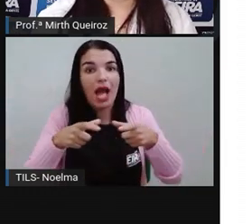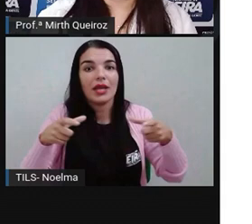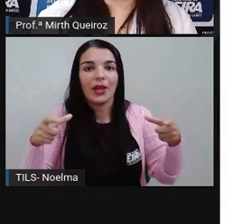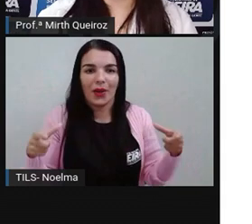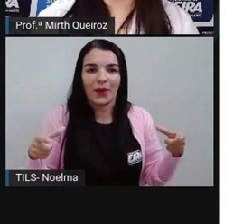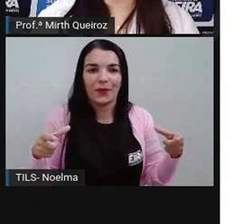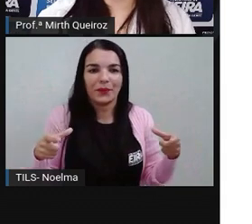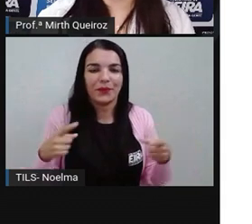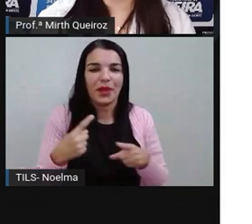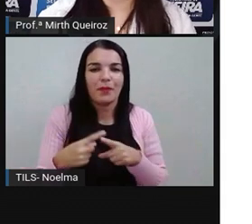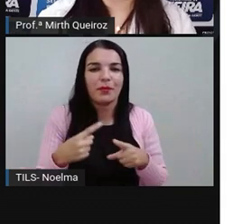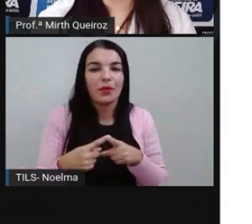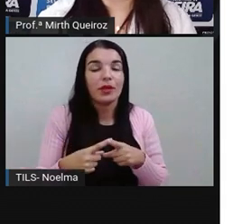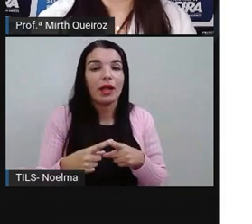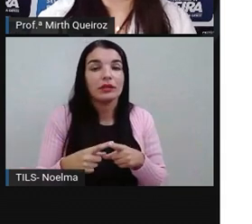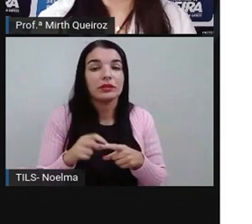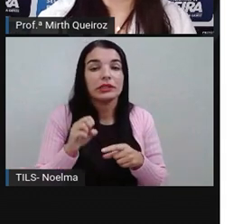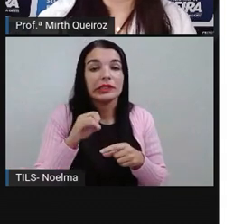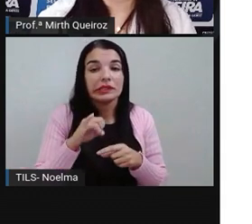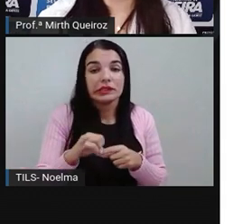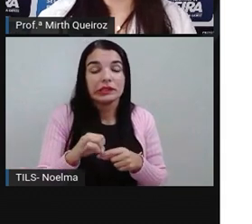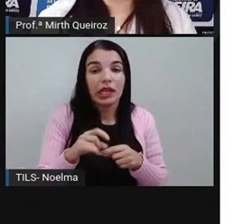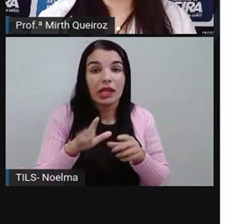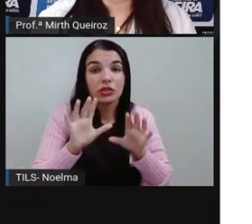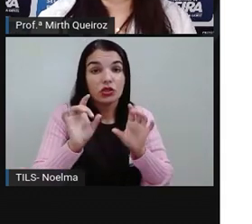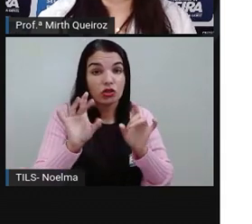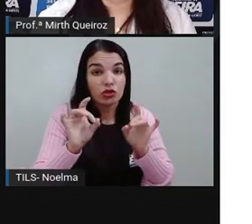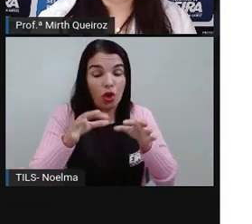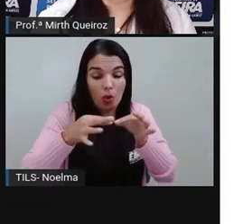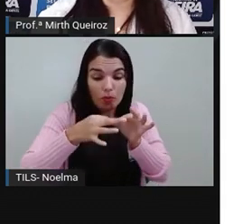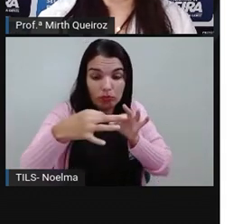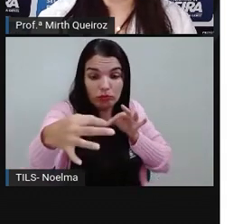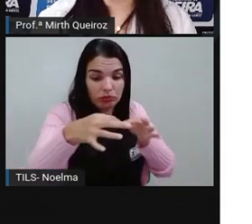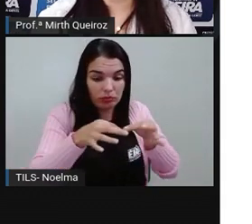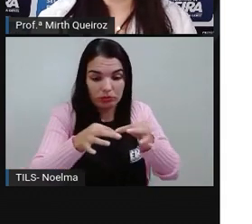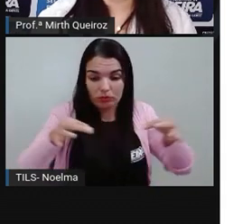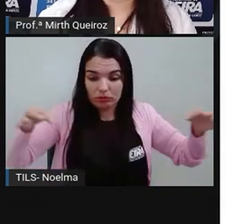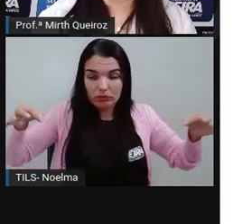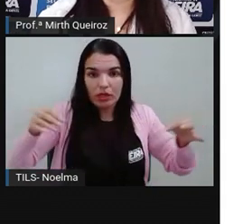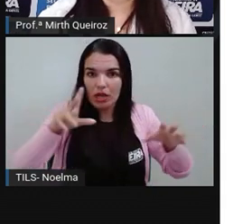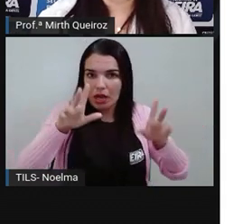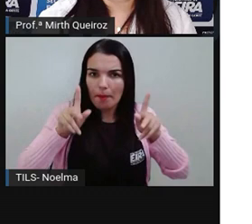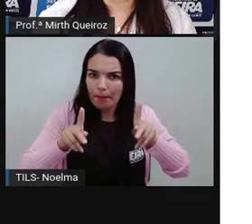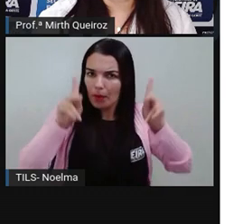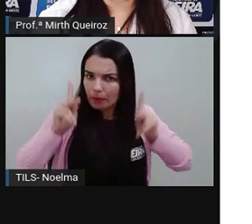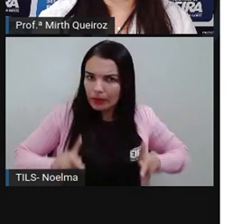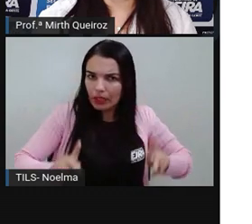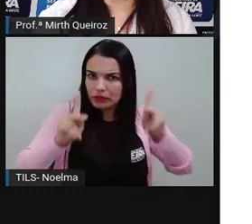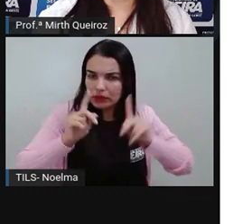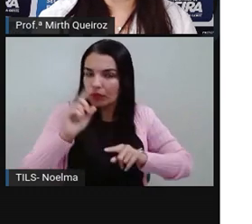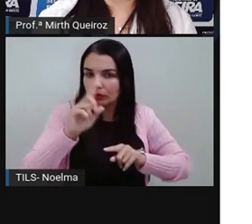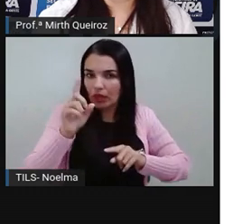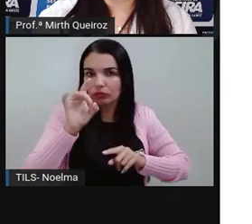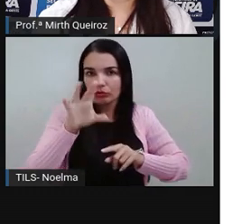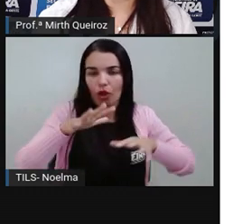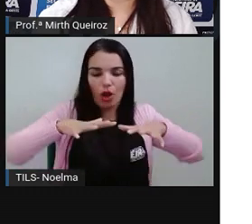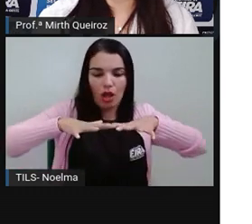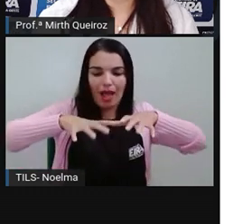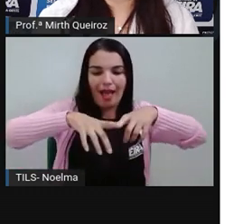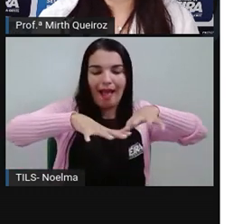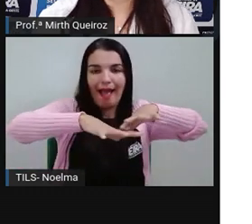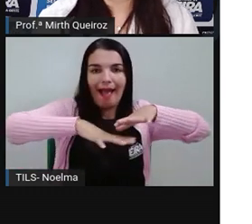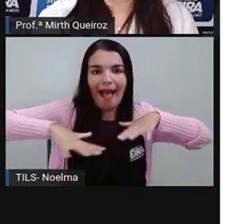a maior região em superfície, é em território, não é em população. Em questão de